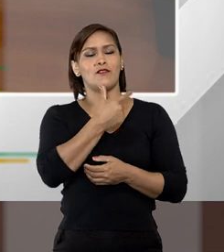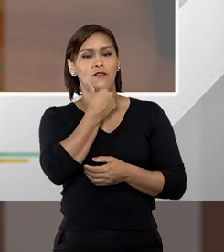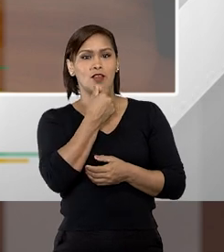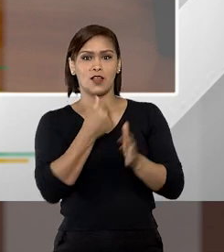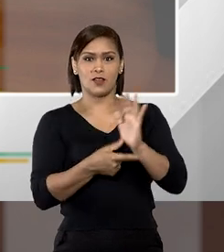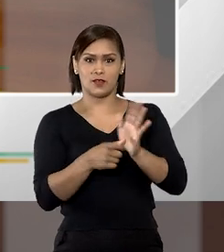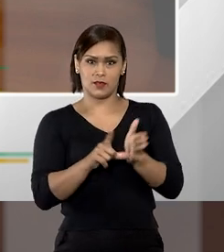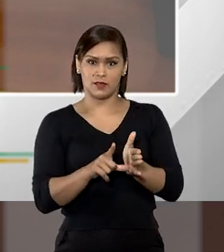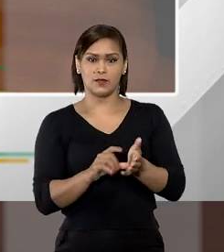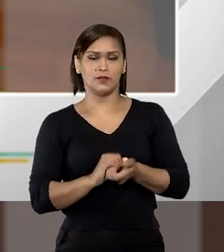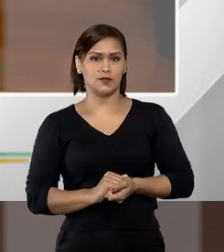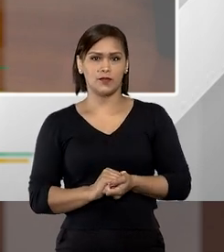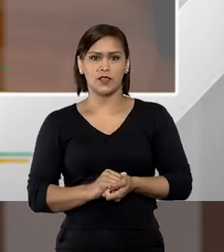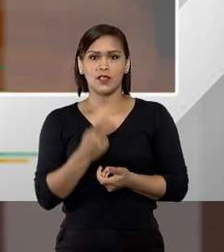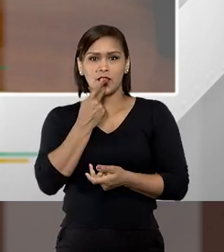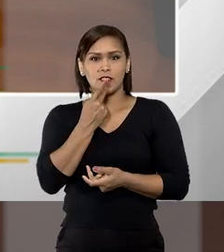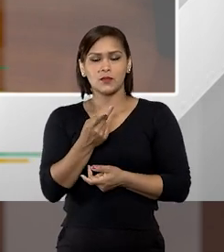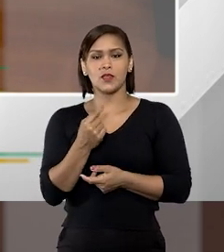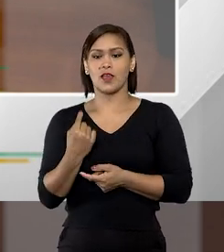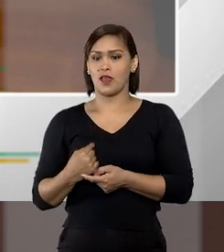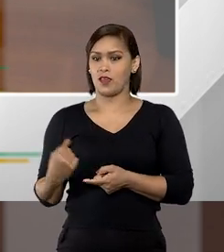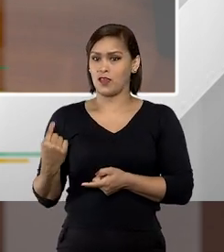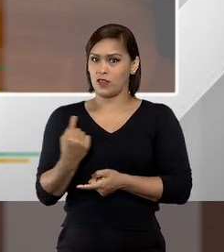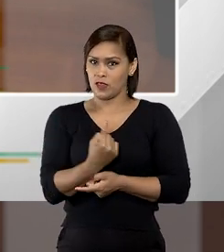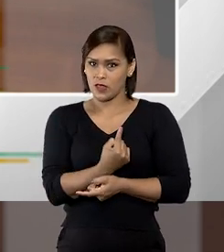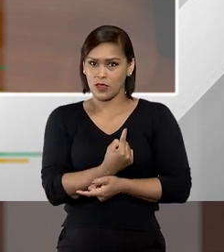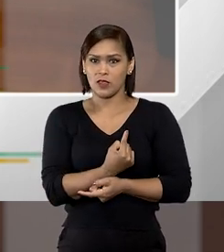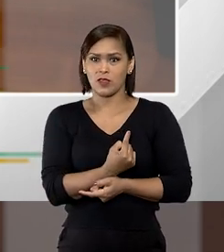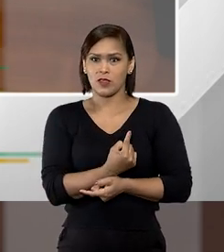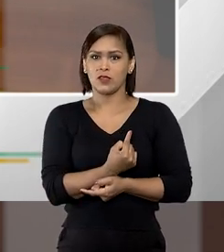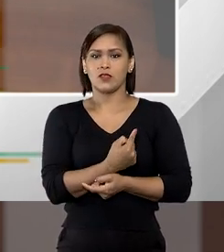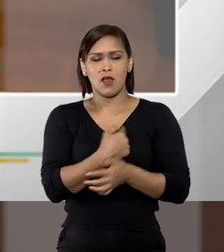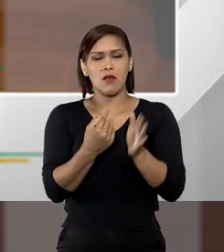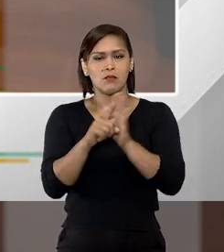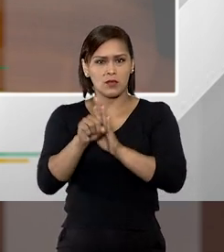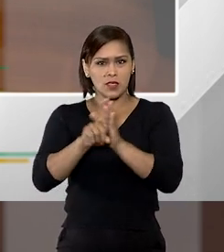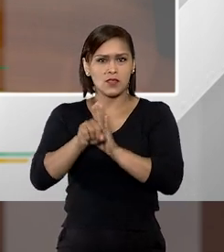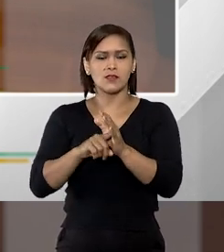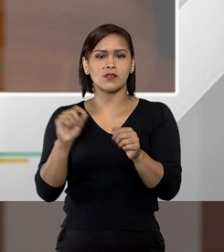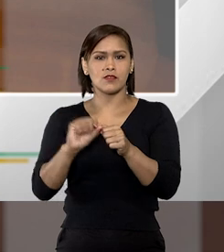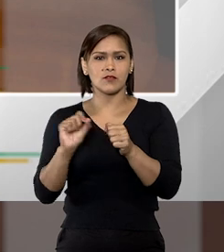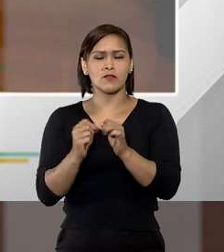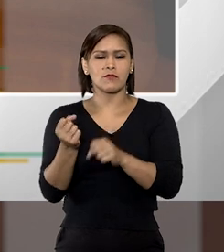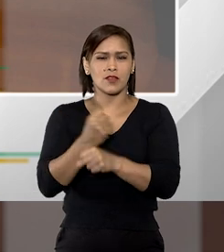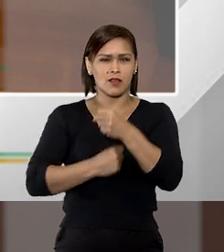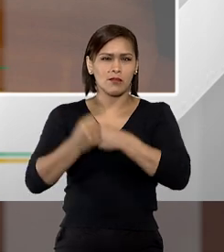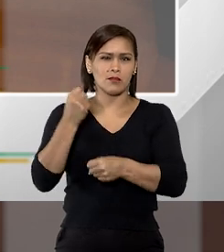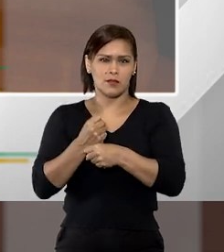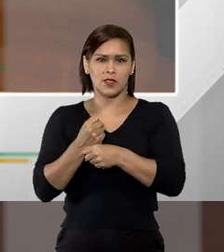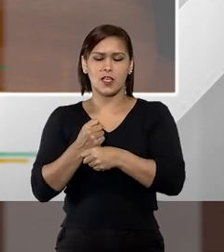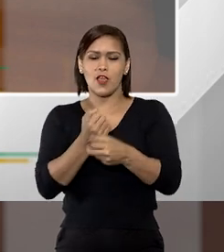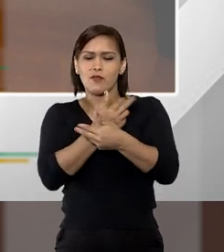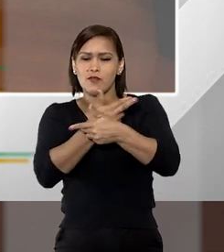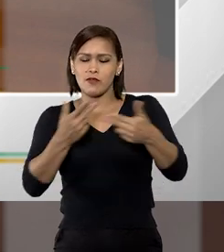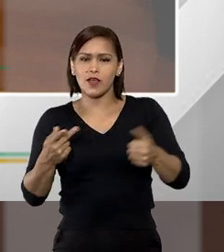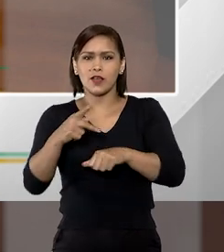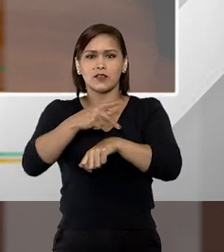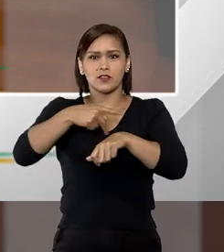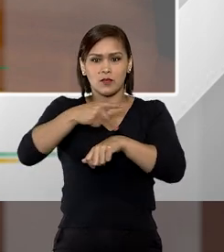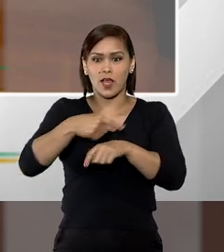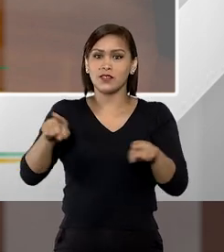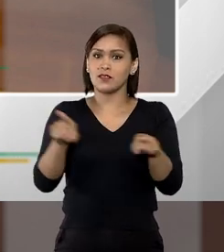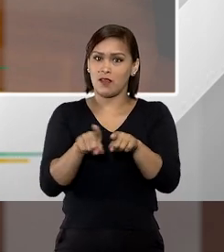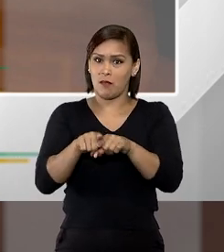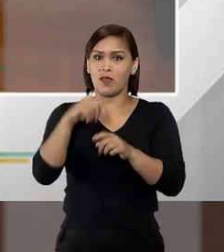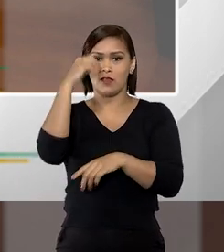Jorce Mildo, dizer que nós, conforme a pesquisa que foi feita o ano passado em vários países, inclusive